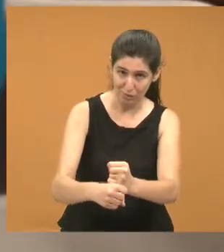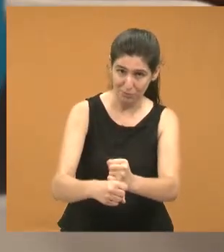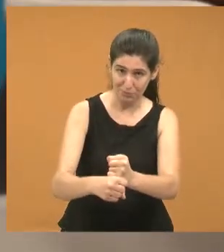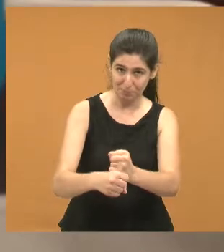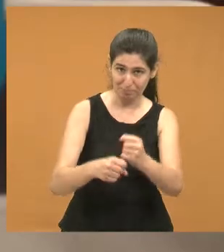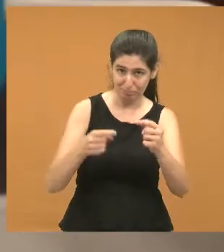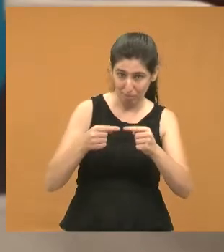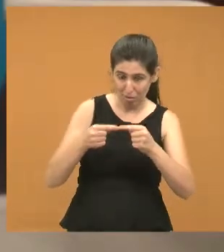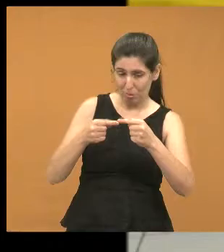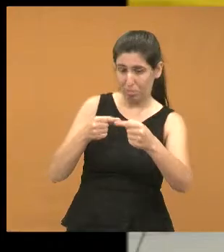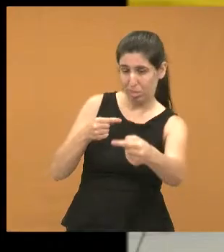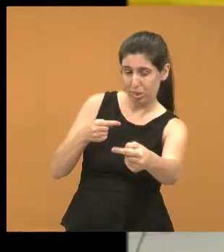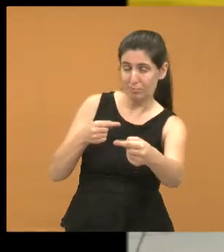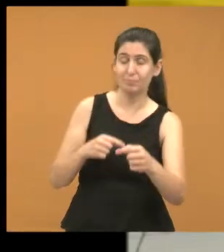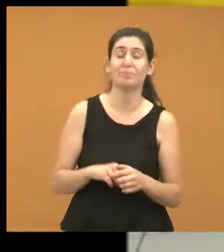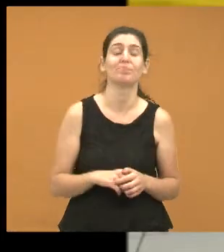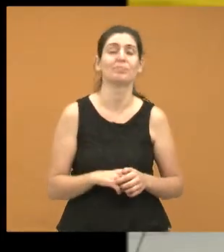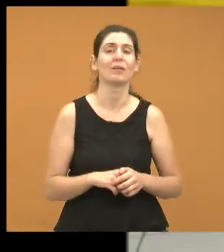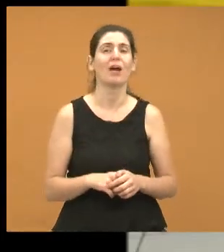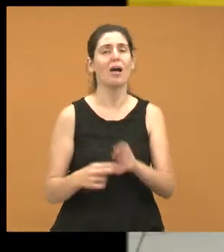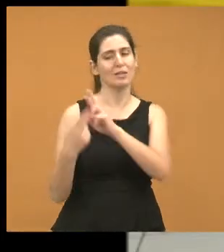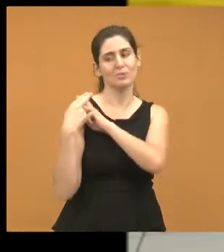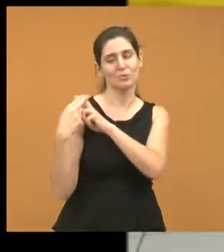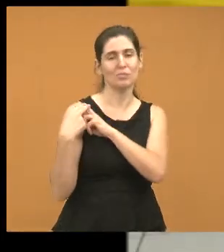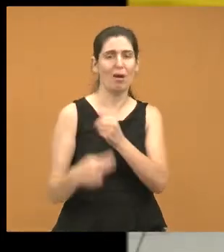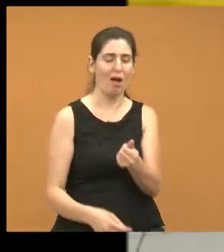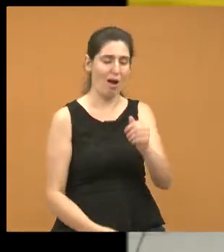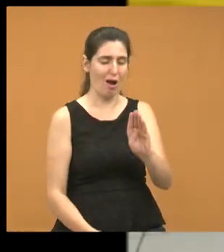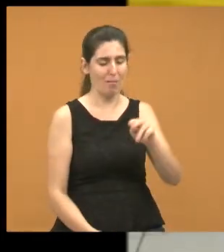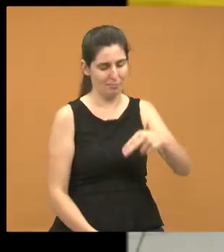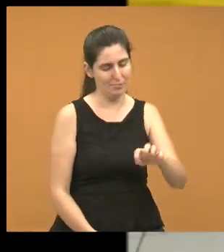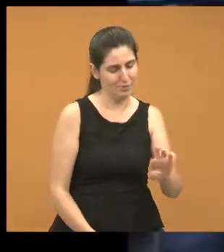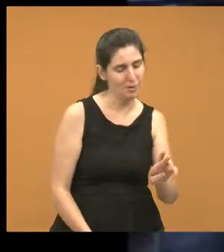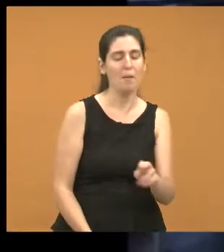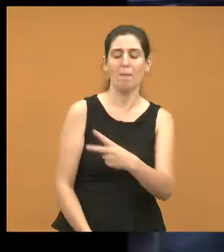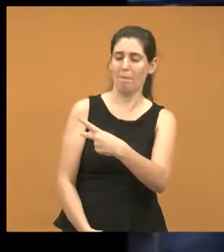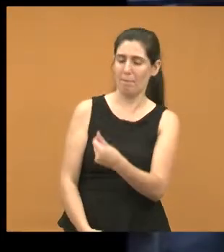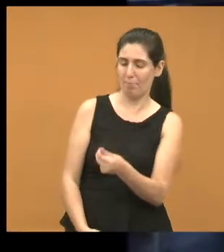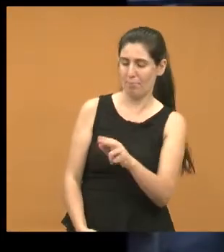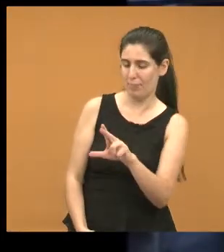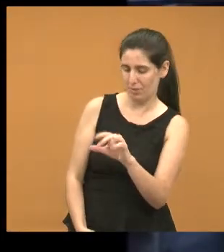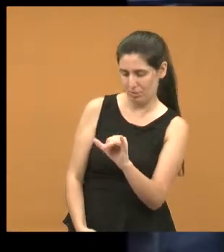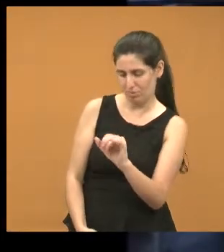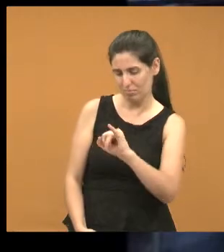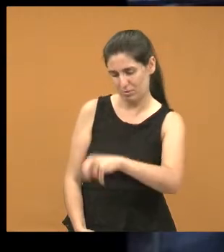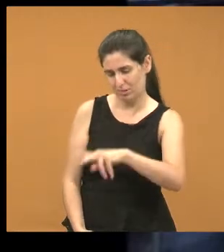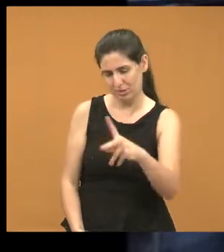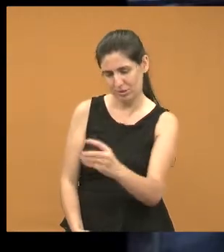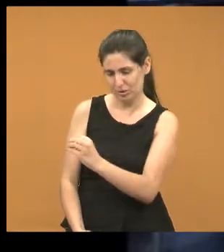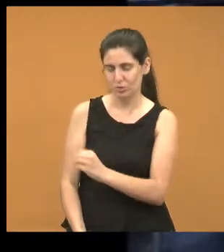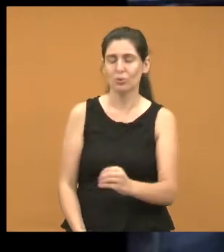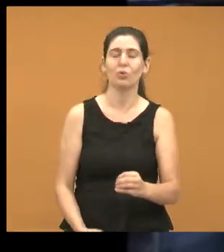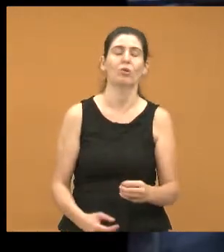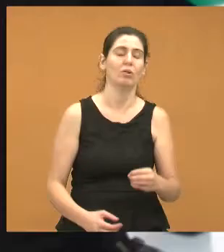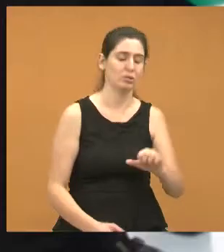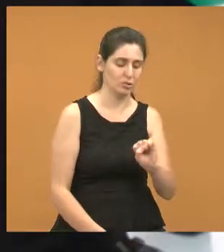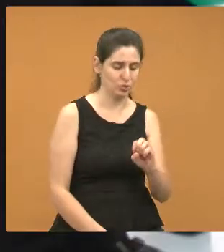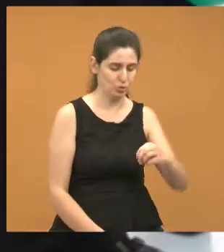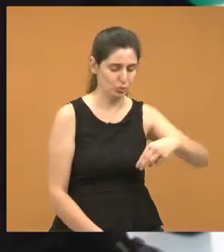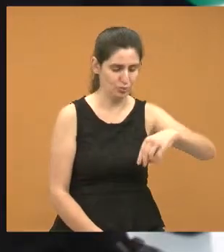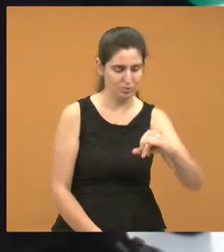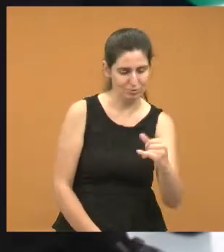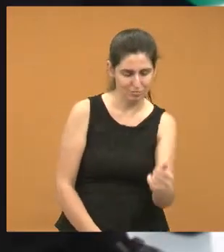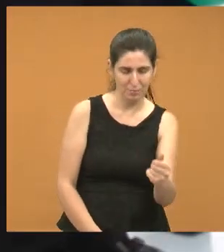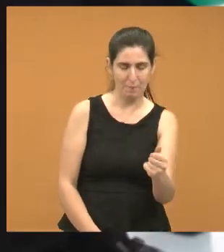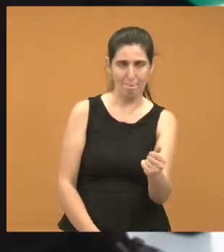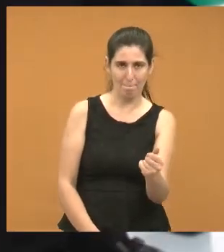diretoria na mesa, que será o Abner, o Paulinho do Suporte, e a Sônia Pátria da Amizade, e também nós vamos ter aí